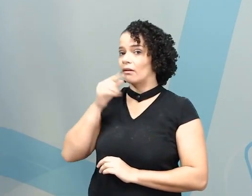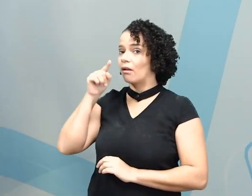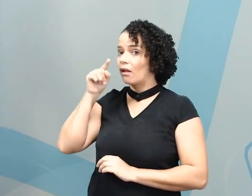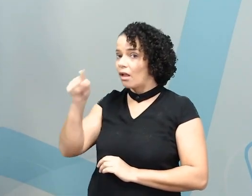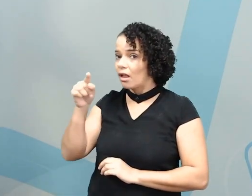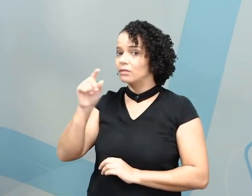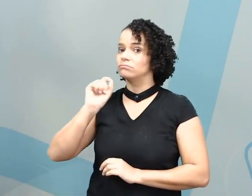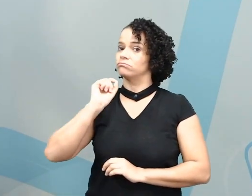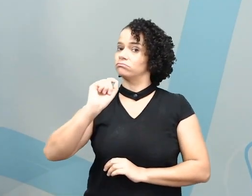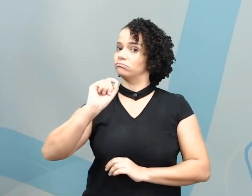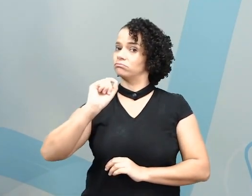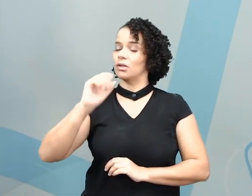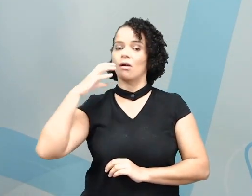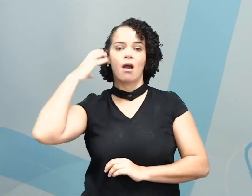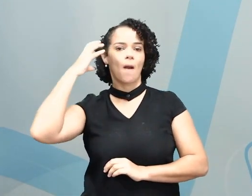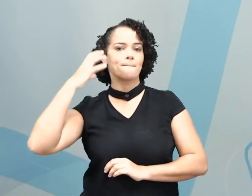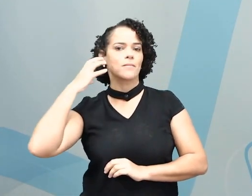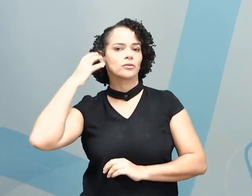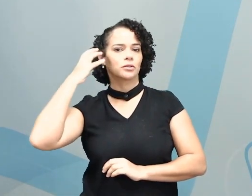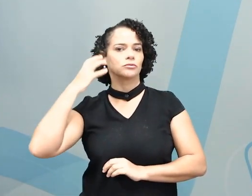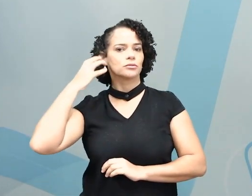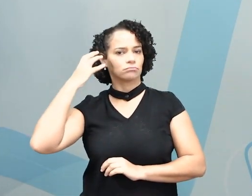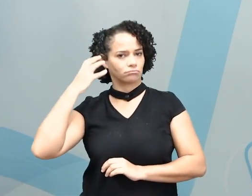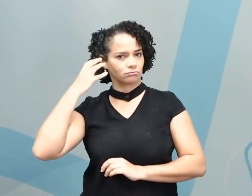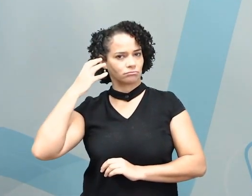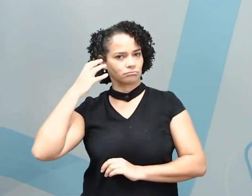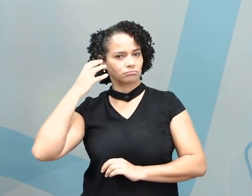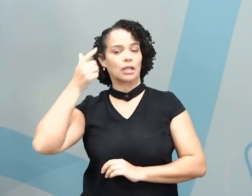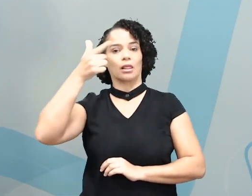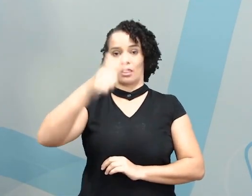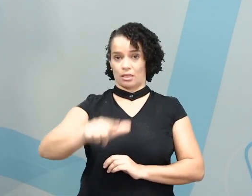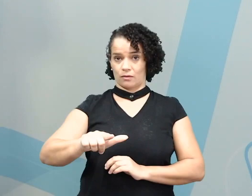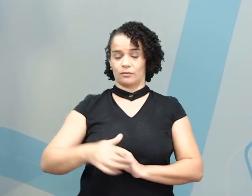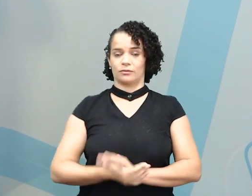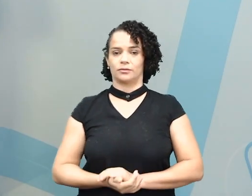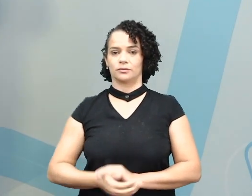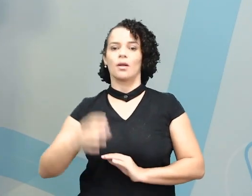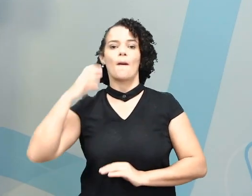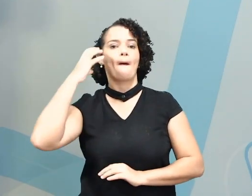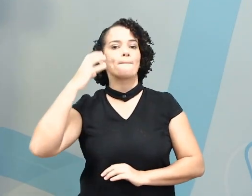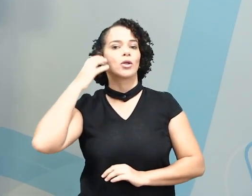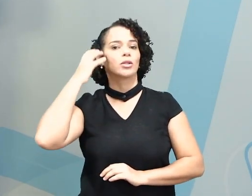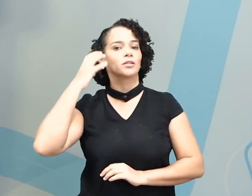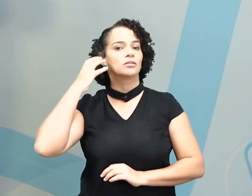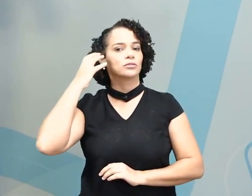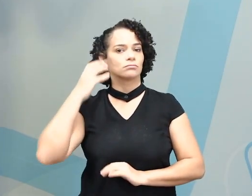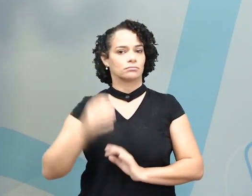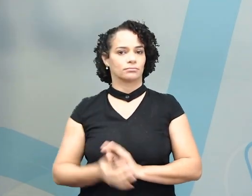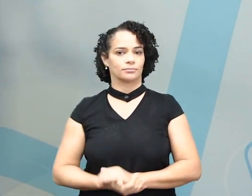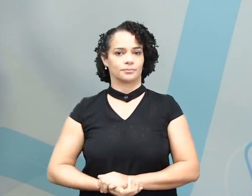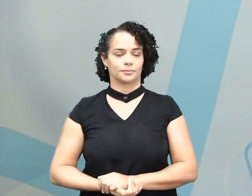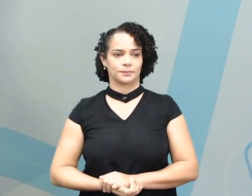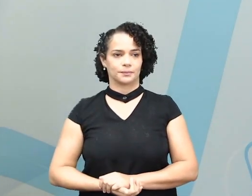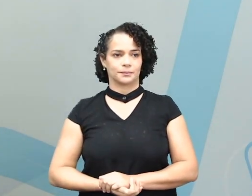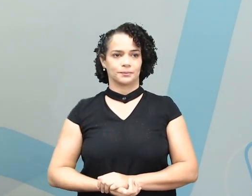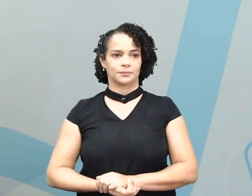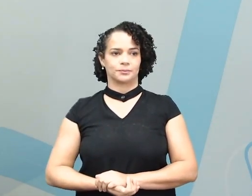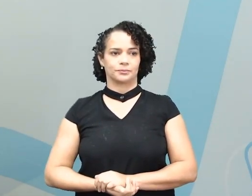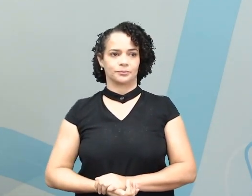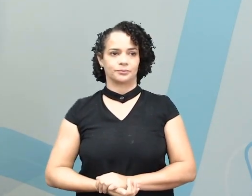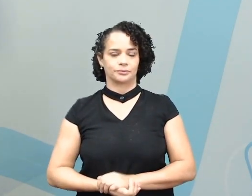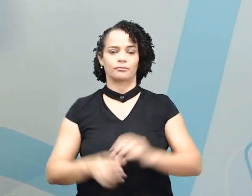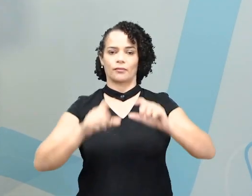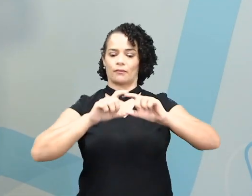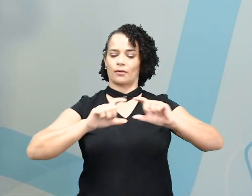Repitam comigo. Musician. Mais uma vez. Musician. Agora, vamos para toda